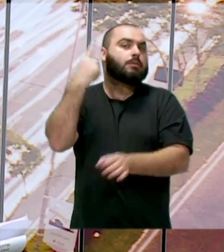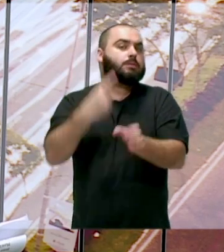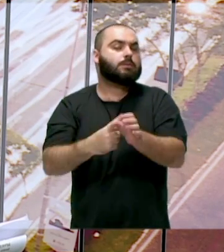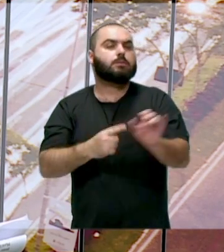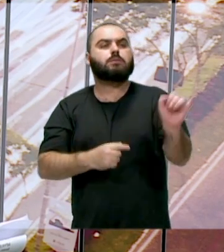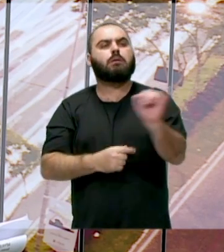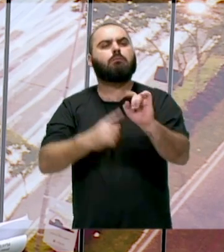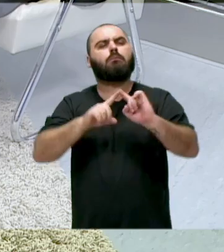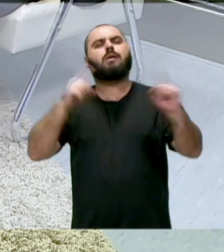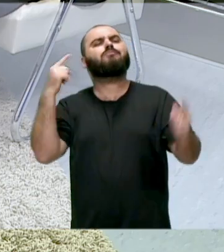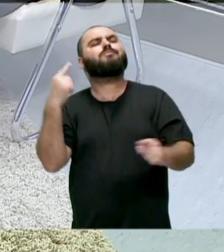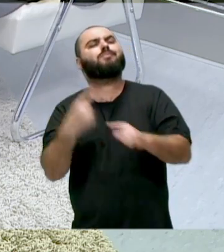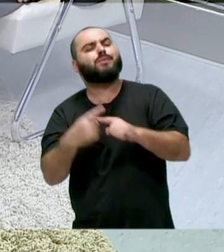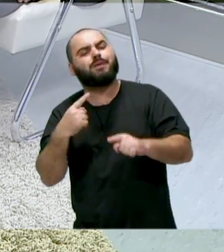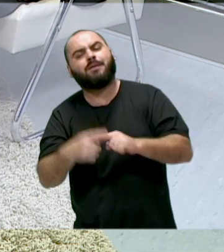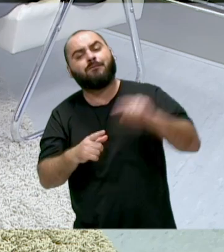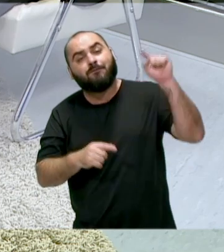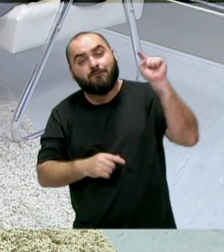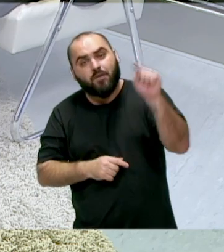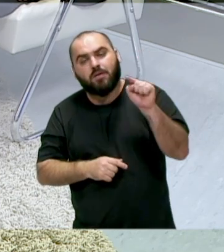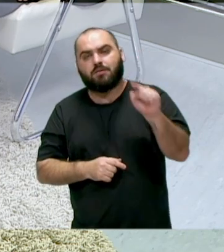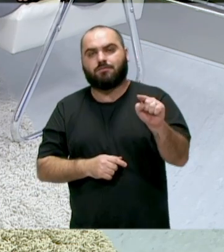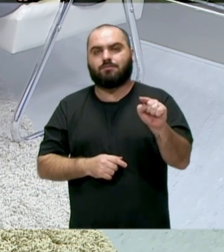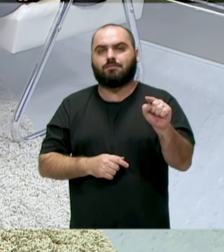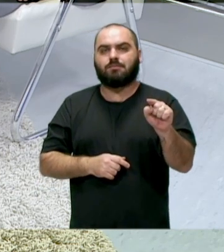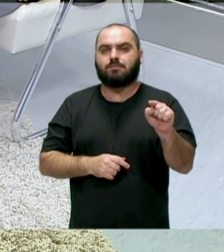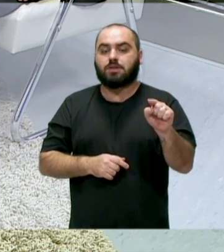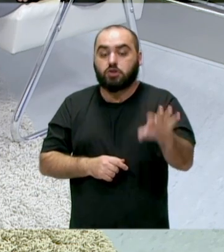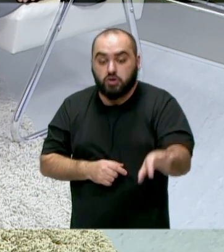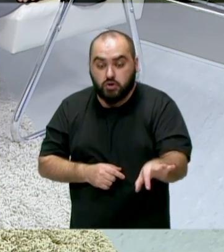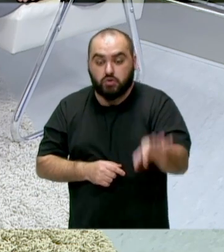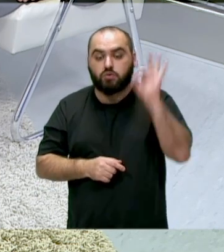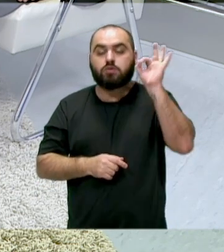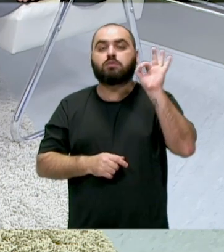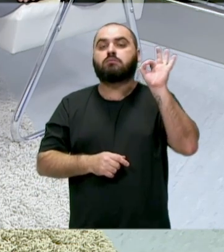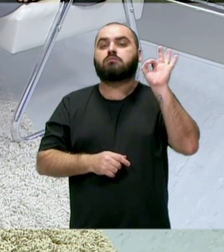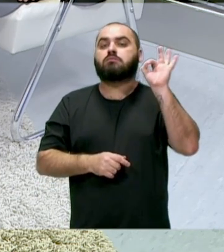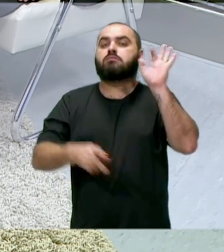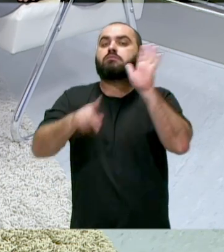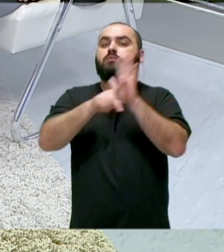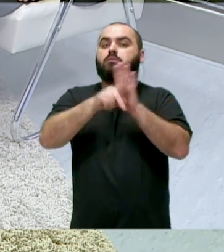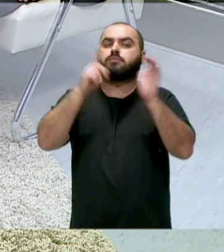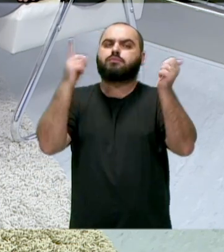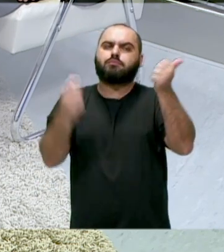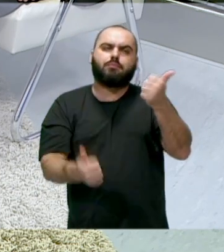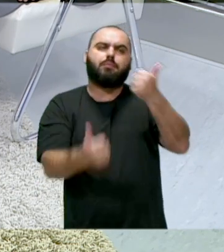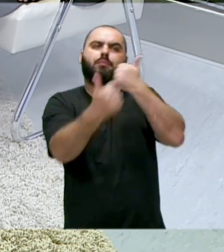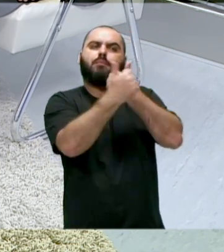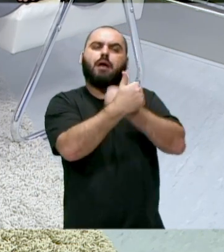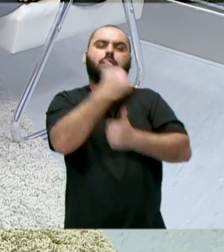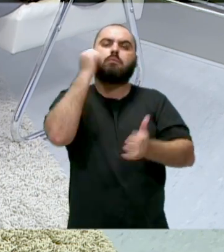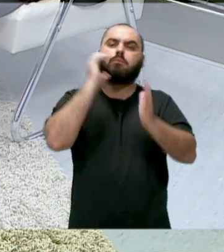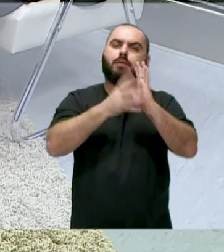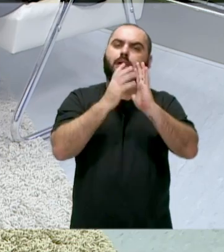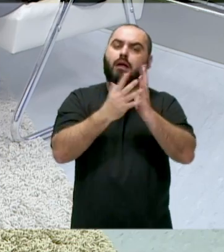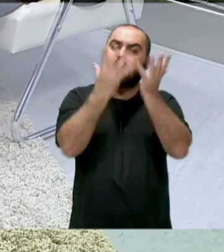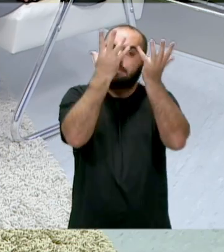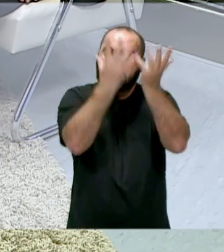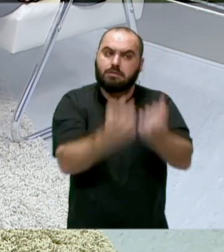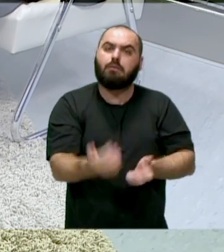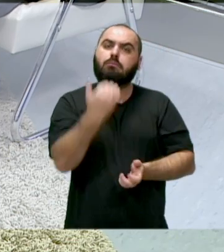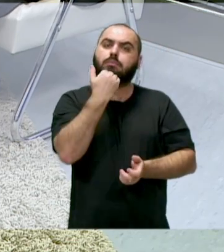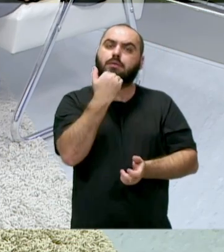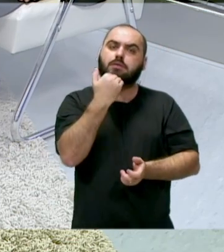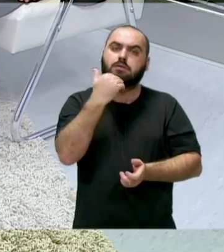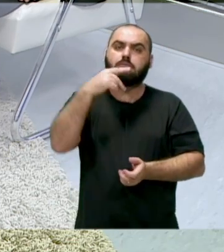mas o que levou você, o fator decisivo que levou você a se aproximar de um partido político, aceitar o convite do PSTB